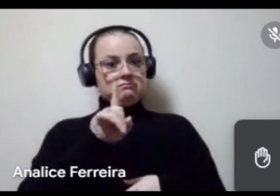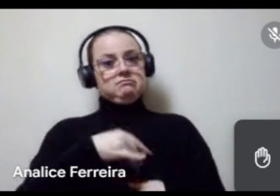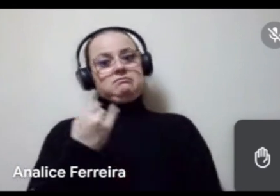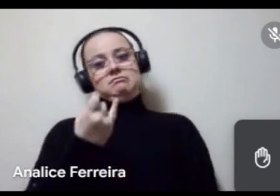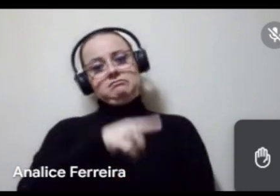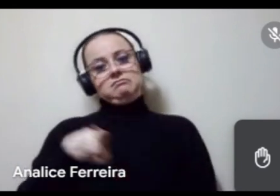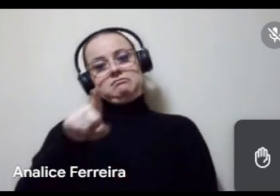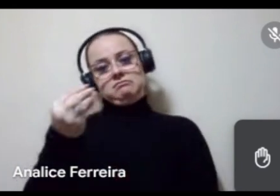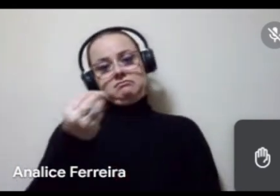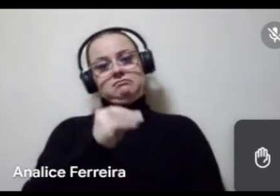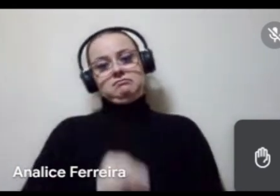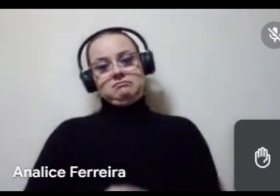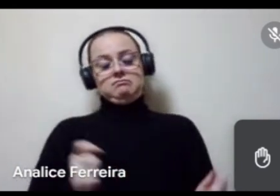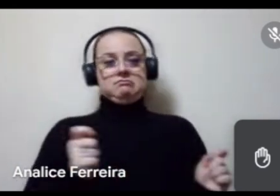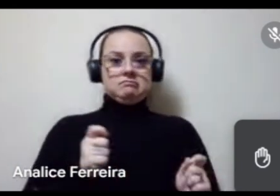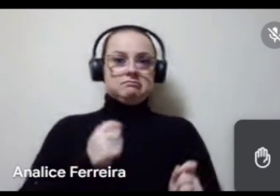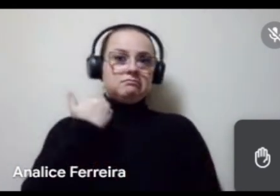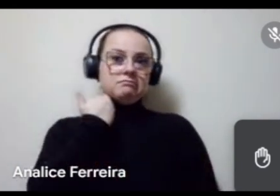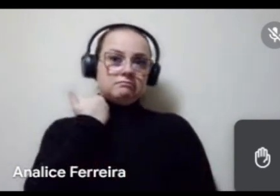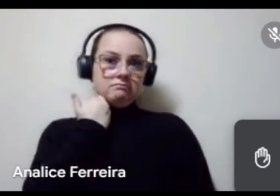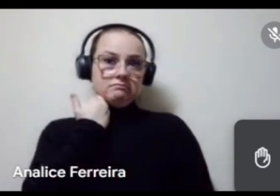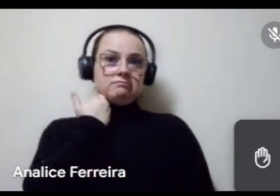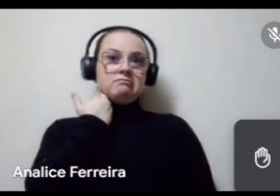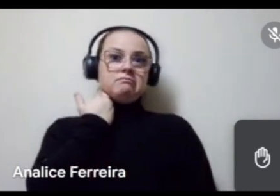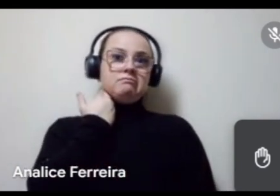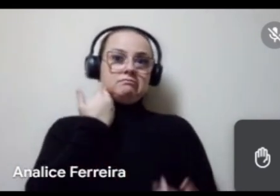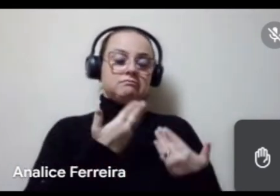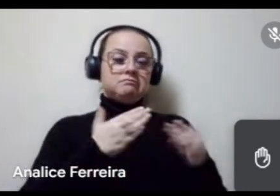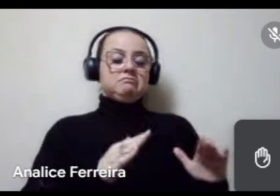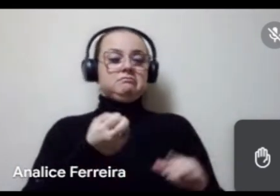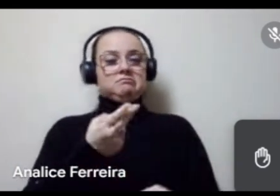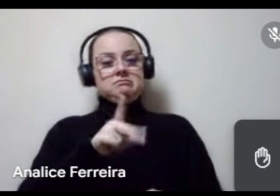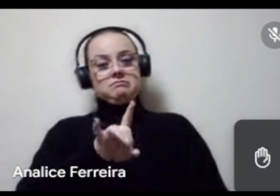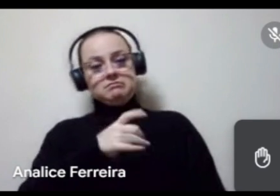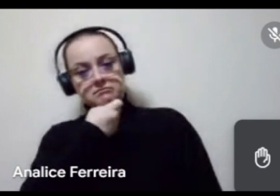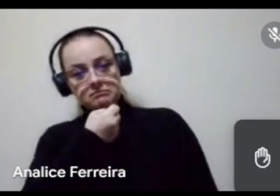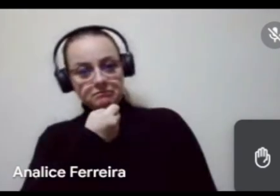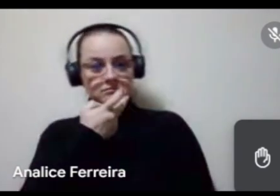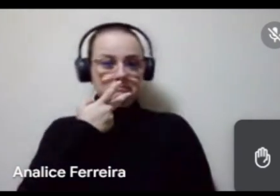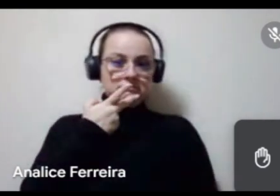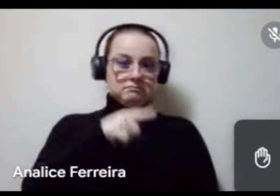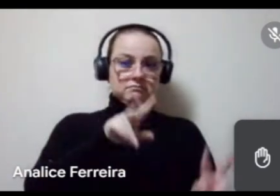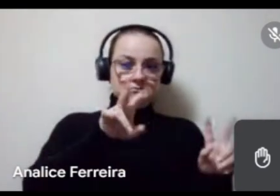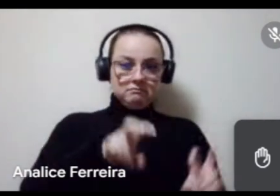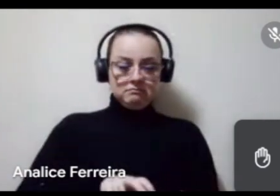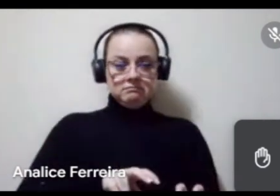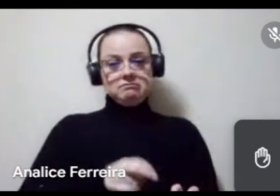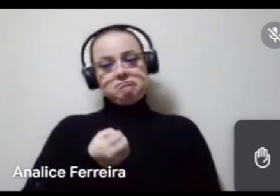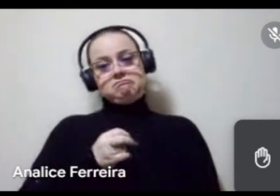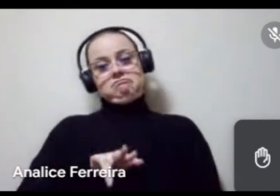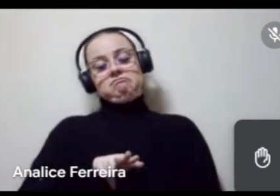vocês coloquem aqui, pode ser no chat, pode abrir câmera, ou então só o microfone para falar um pouco sobre essas questões, ou